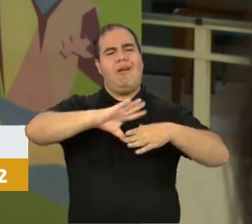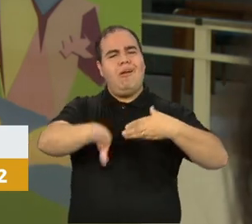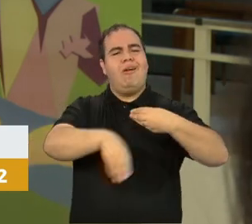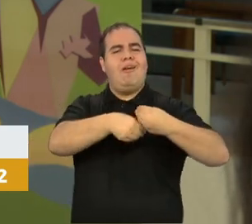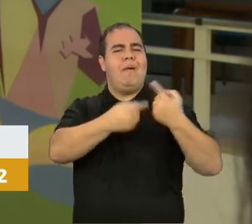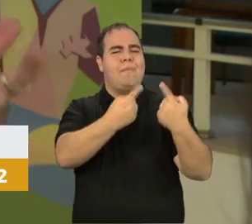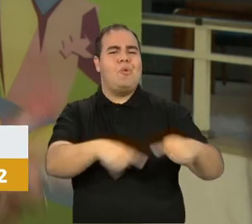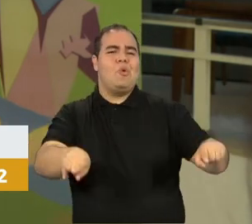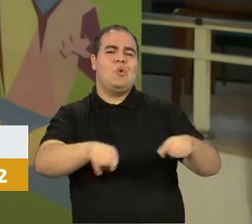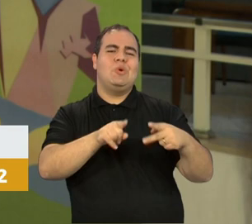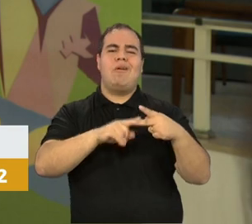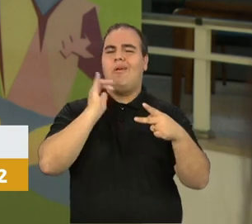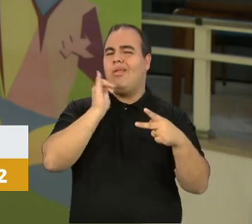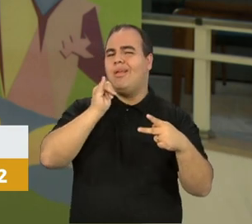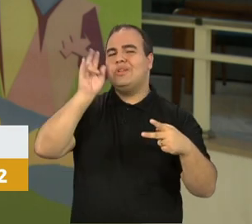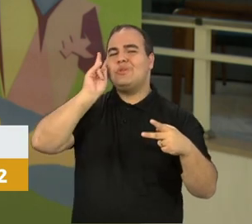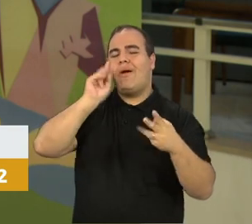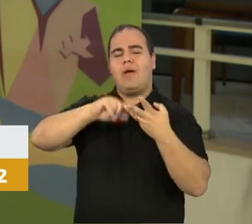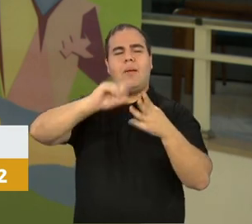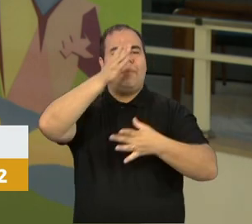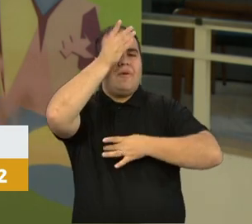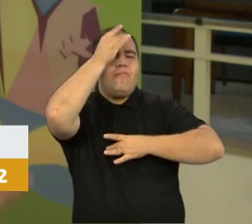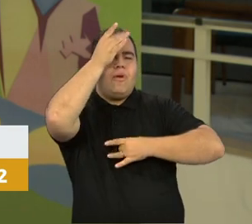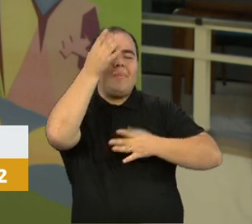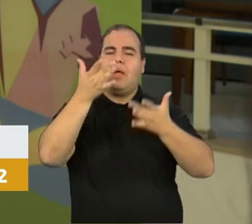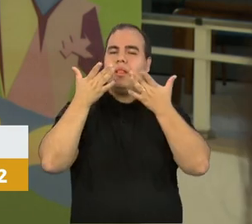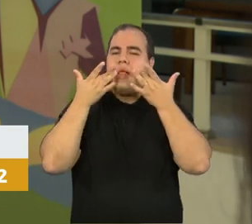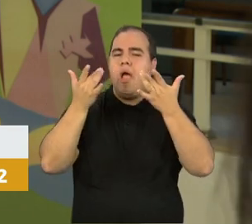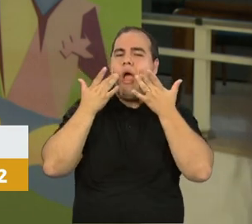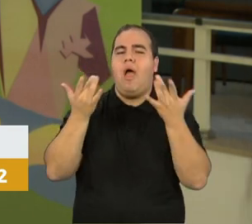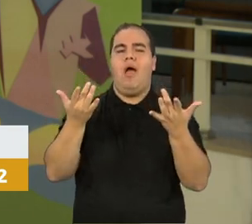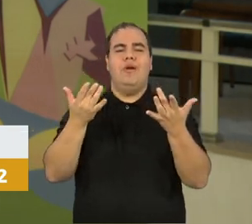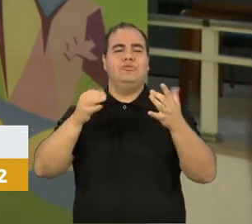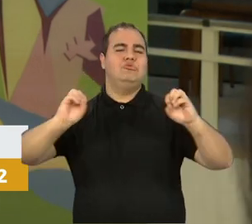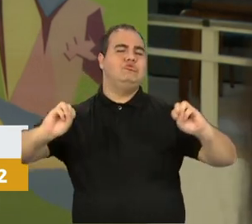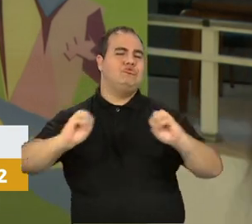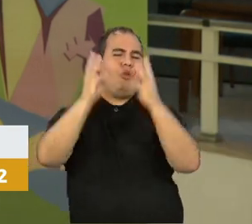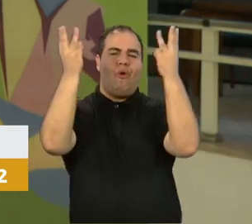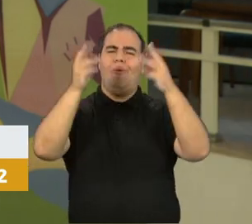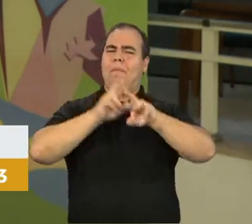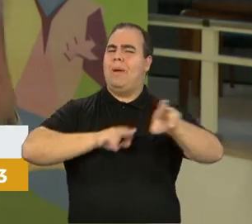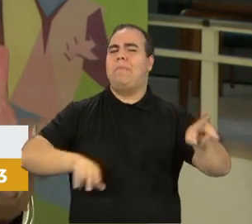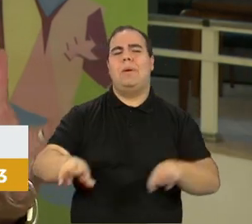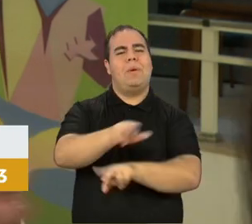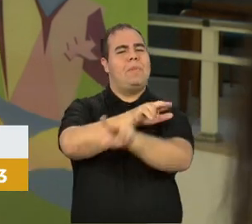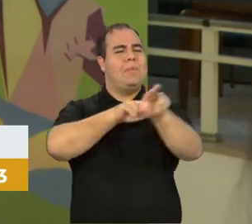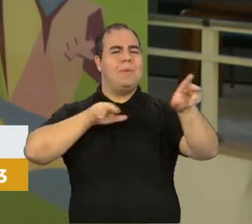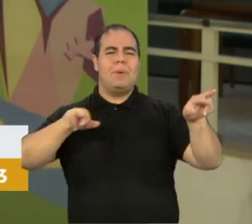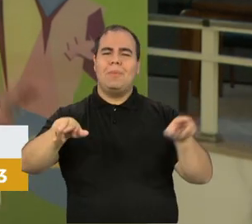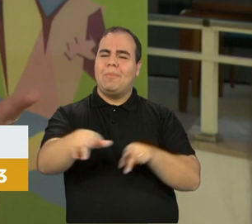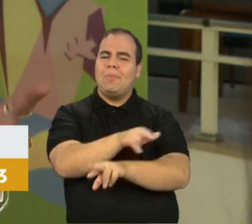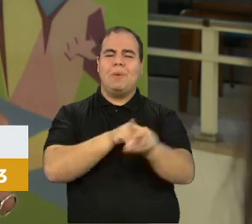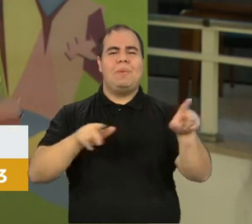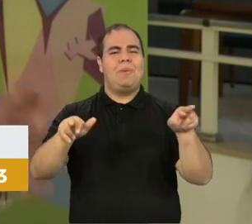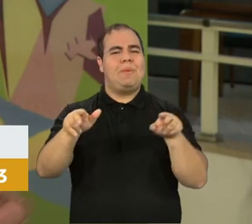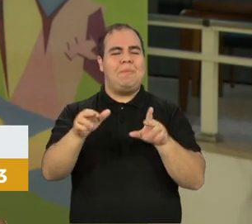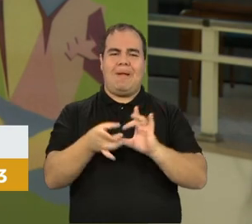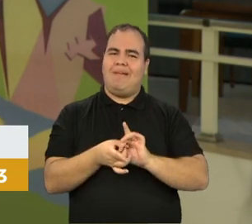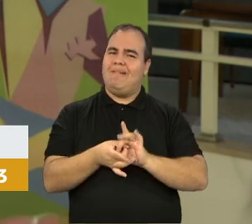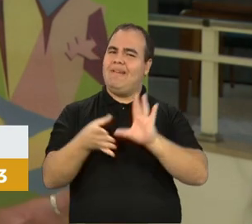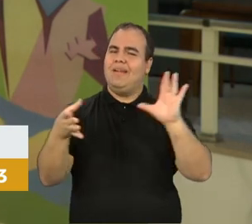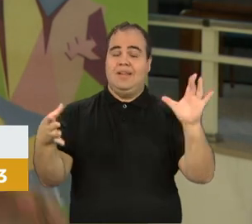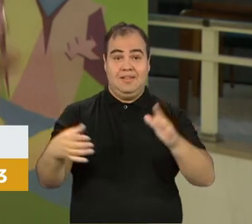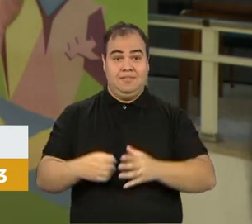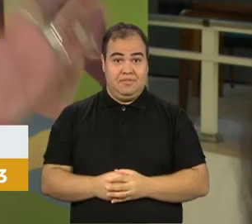programação infantil, performance, teatro, concertos musicais. Enfim, ele está muito plural, está muito eclético e ele